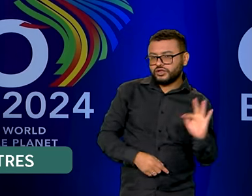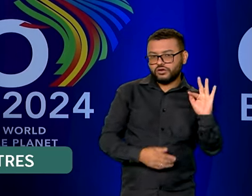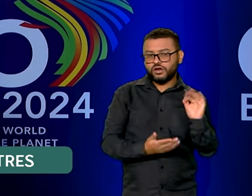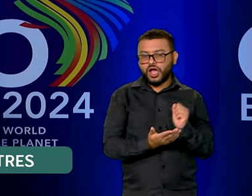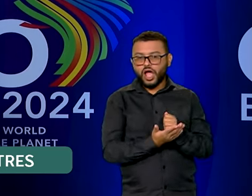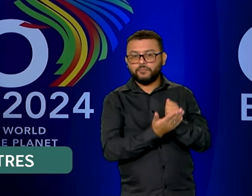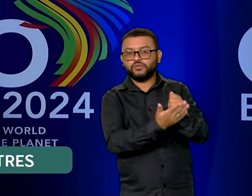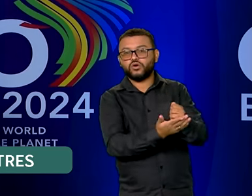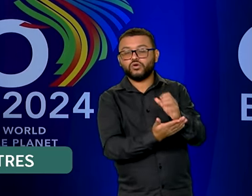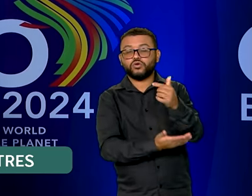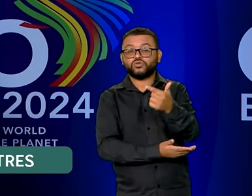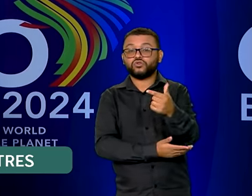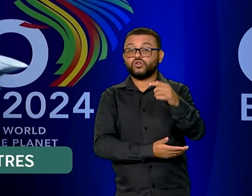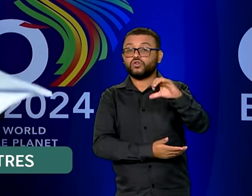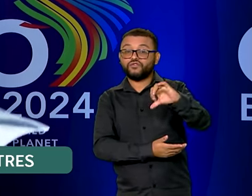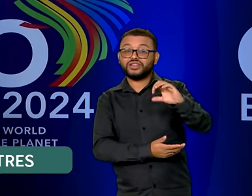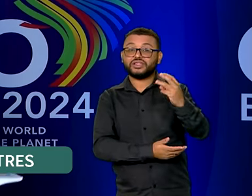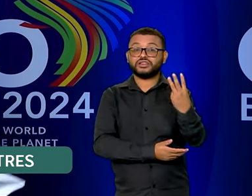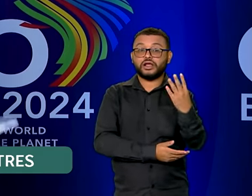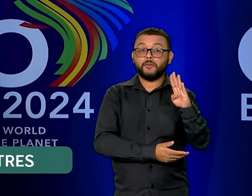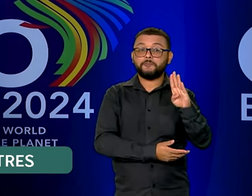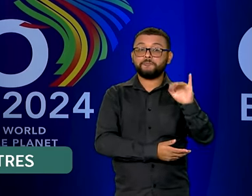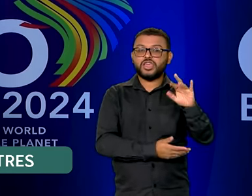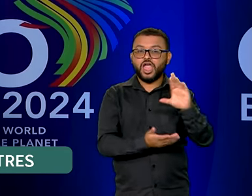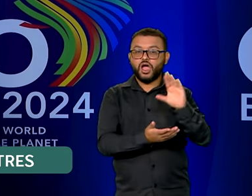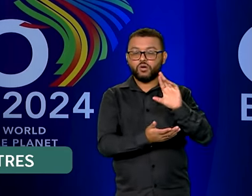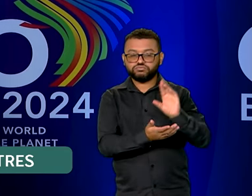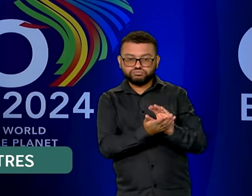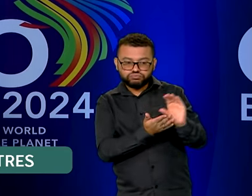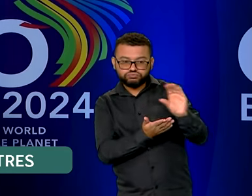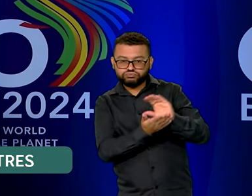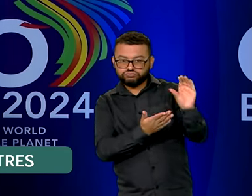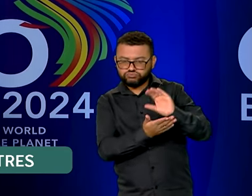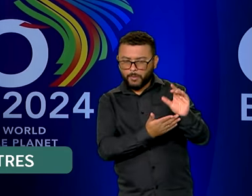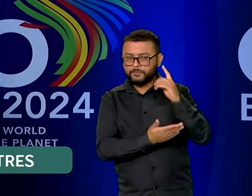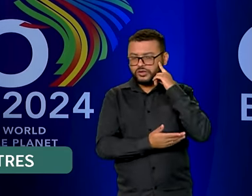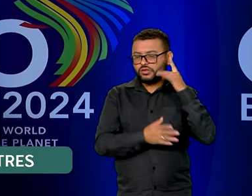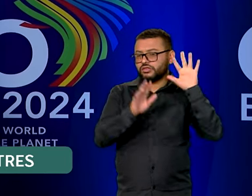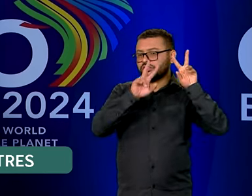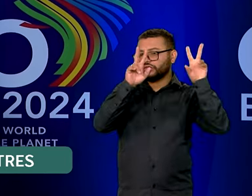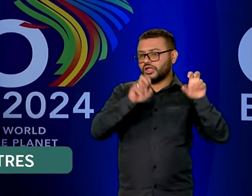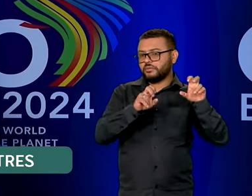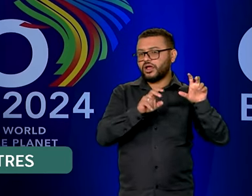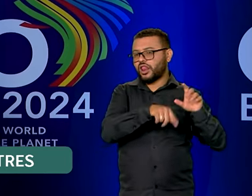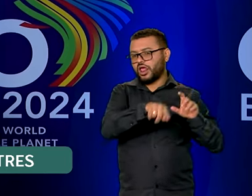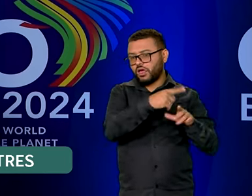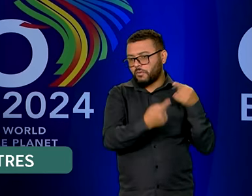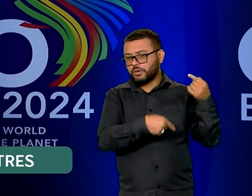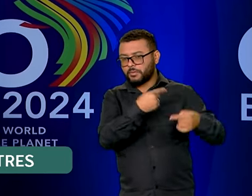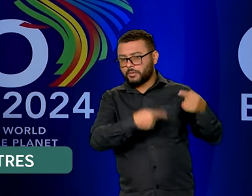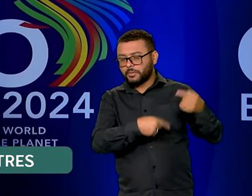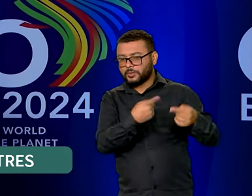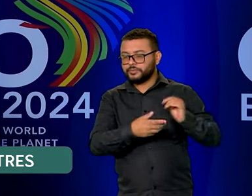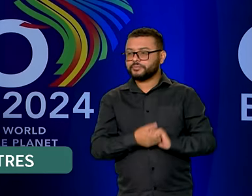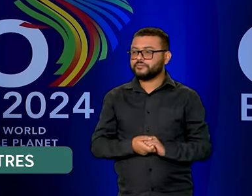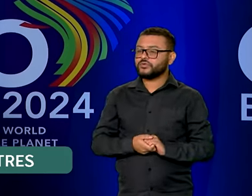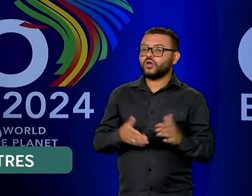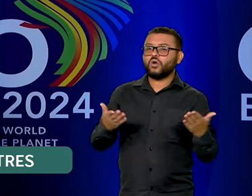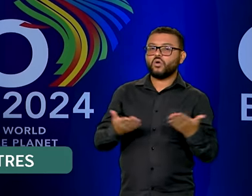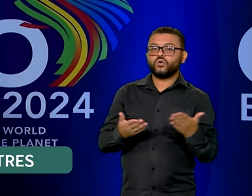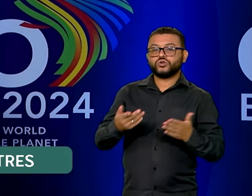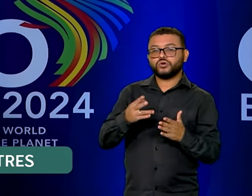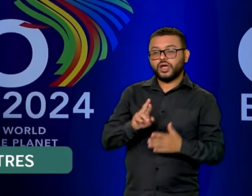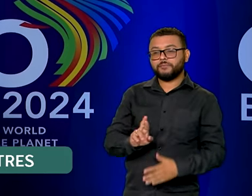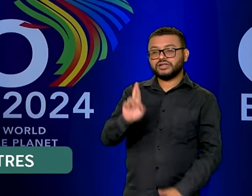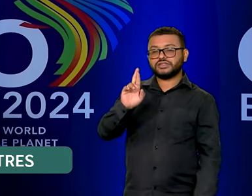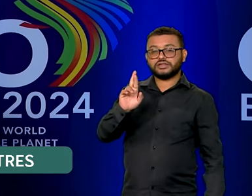mais de R 93 bilhões, também foram citadas pelos participantes. Hoje, os delegados